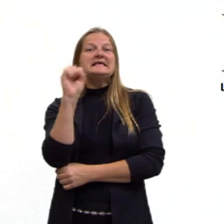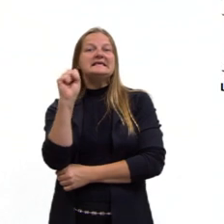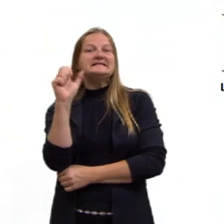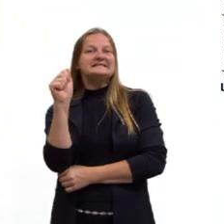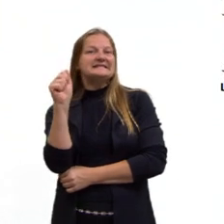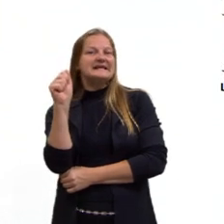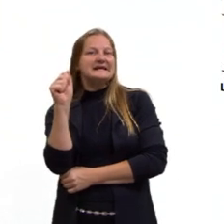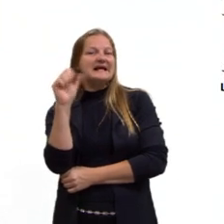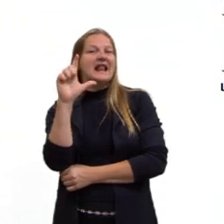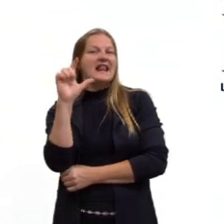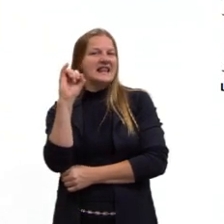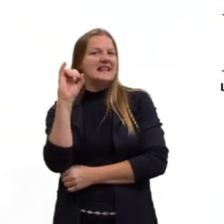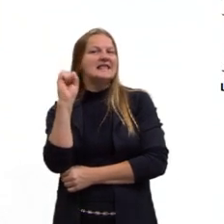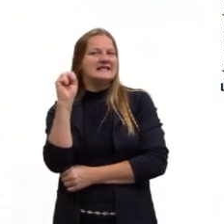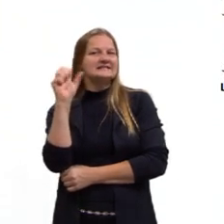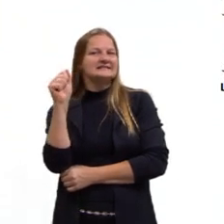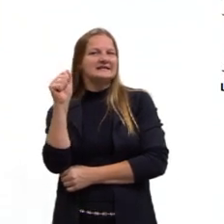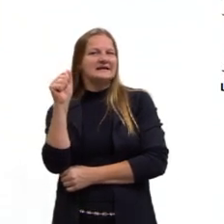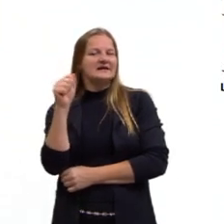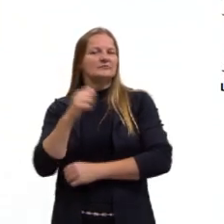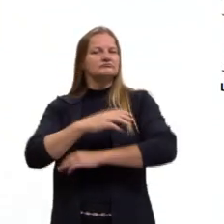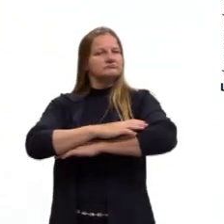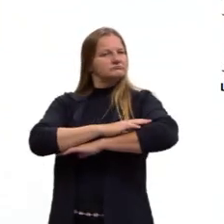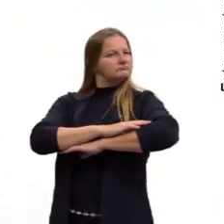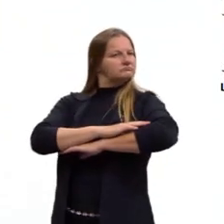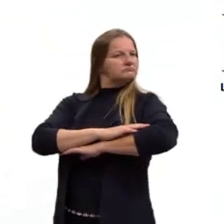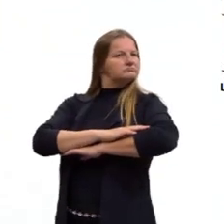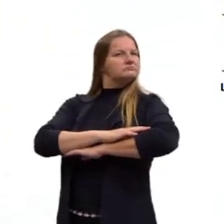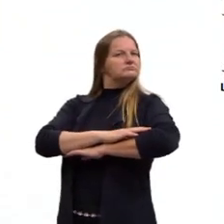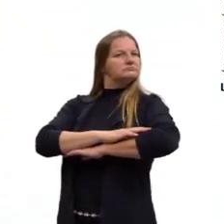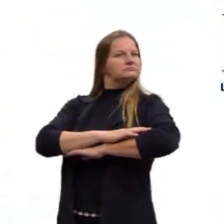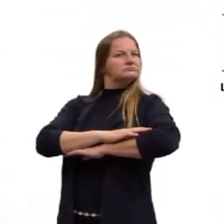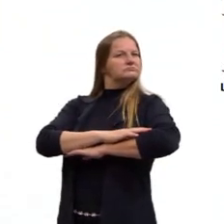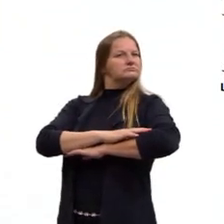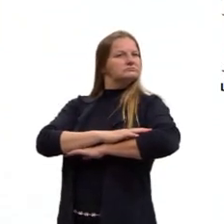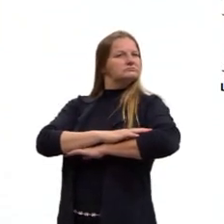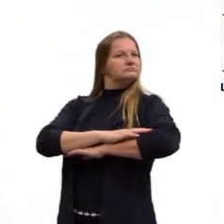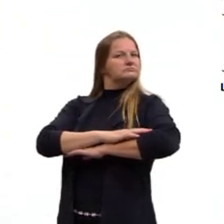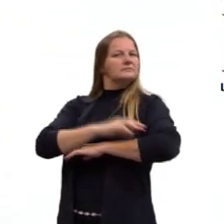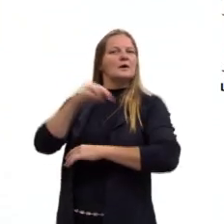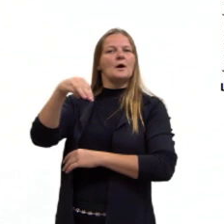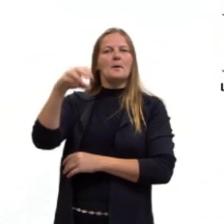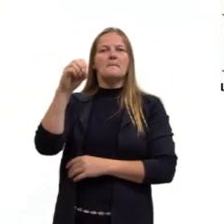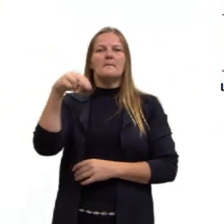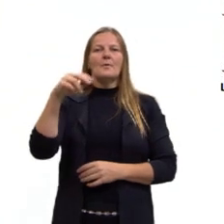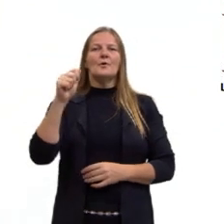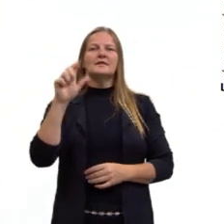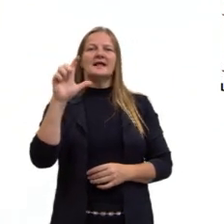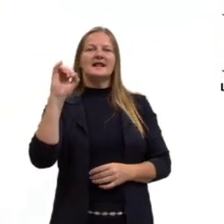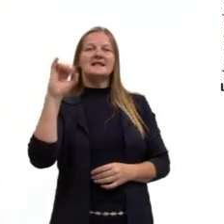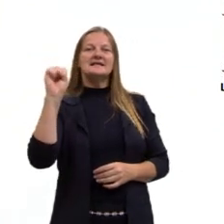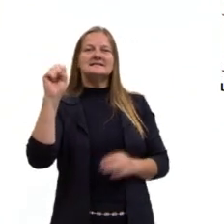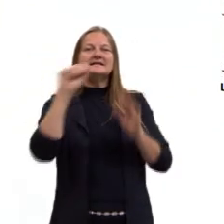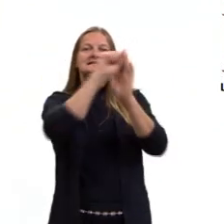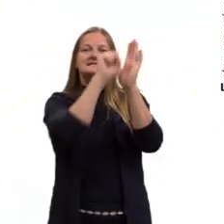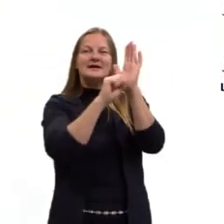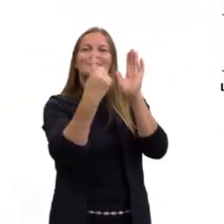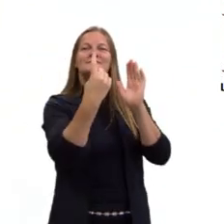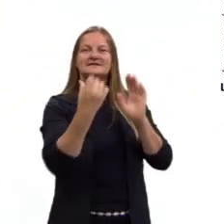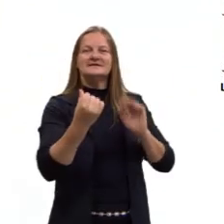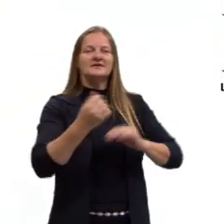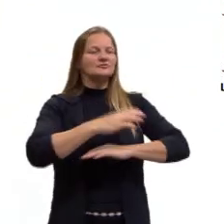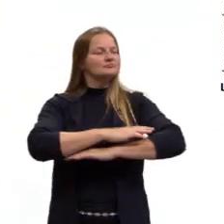Lisa Simpson ao lado de Mona Lisa. Ora, uma pintura lá do século XVI